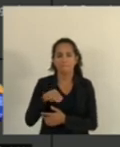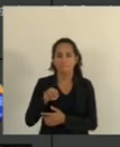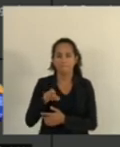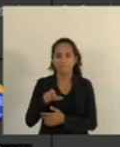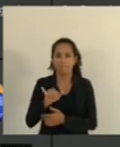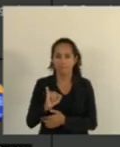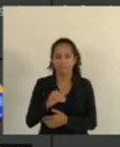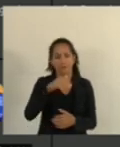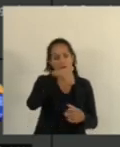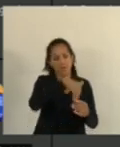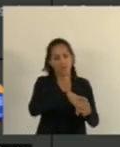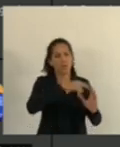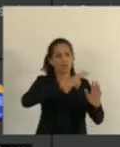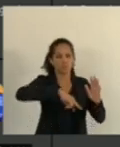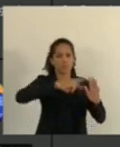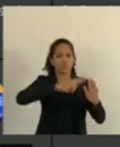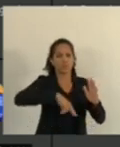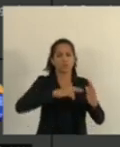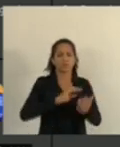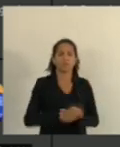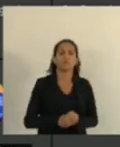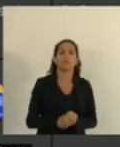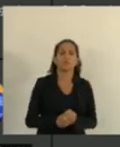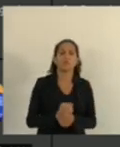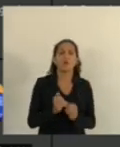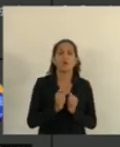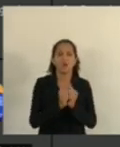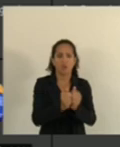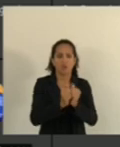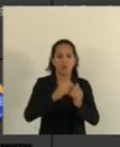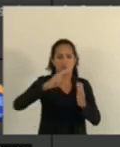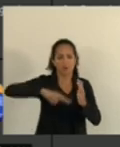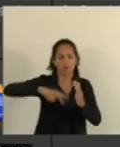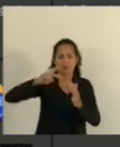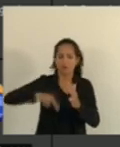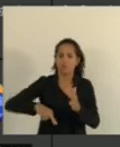Eu voto com o relator Danilo, acompanho o relatório Vandinho